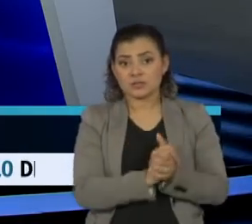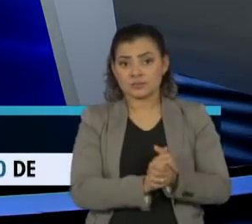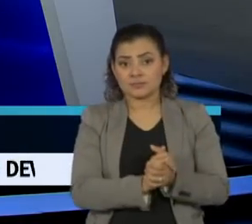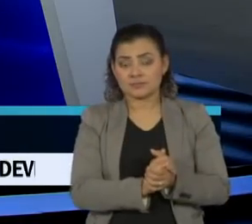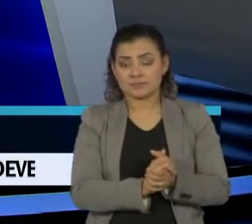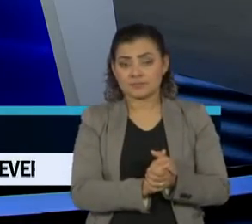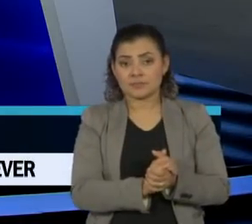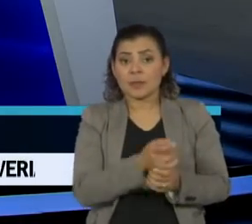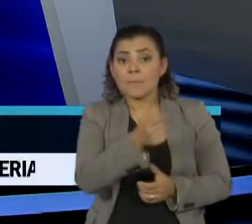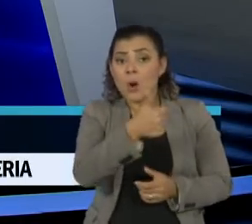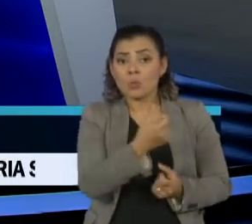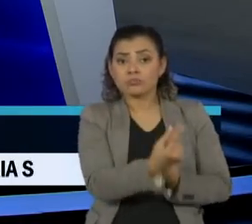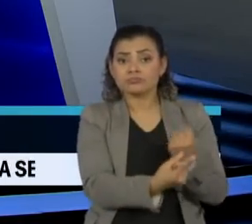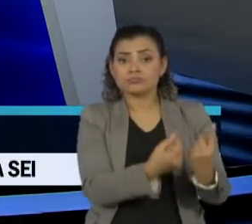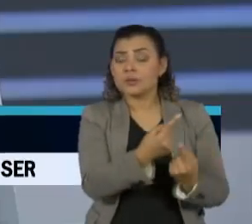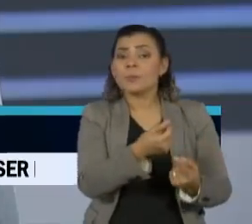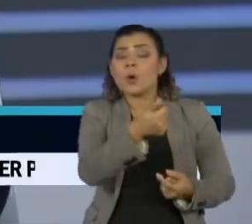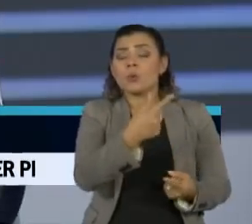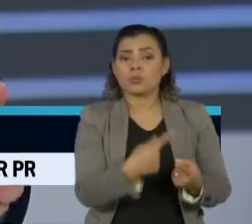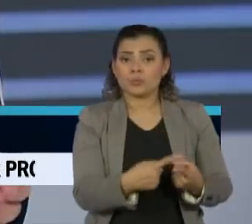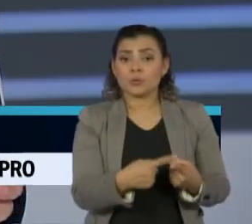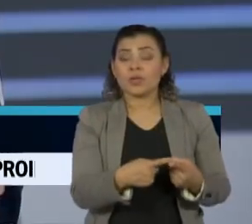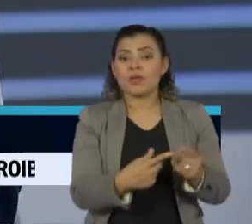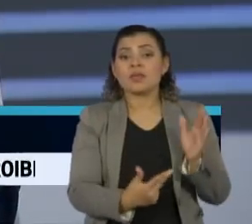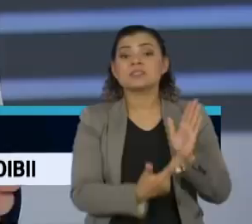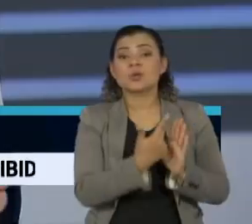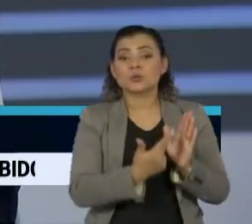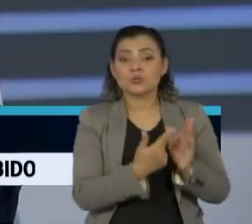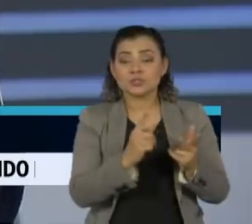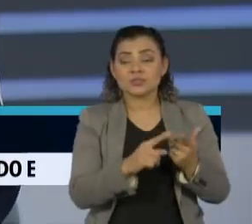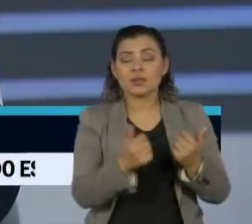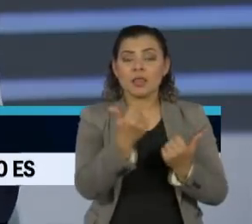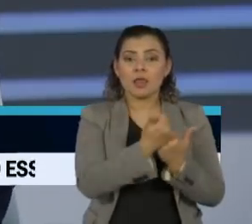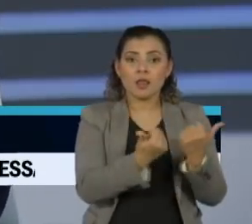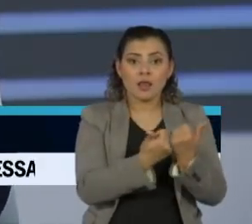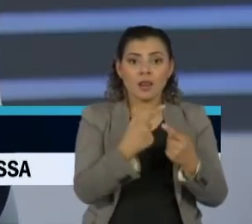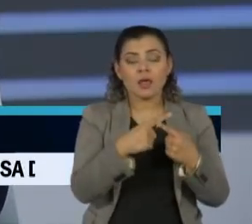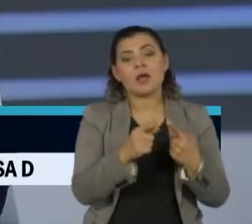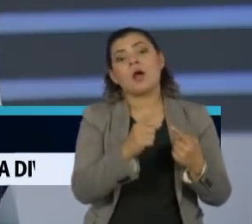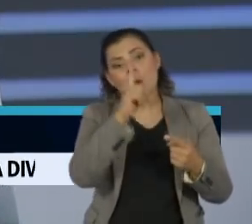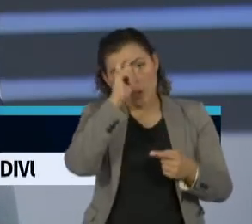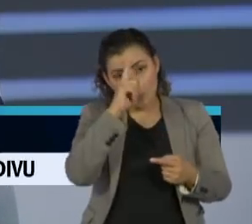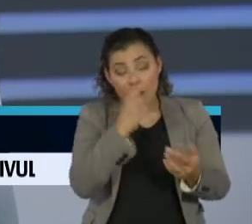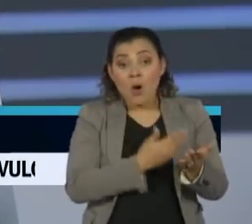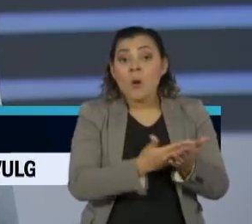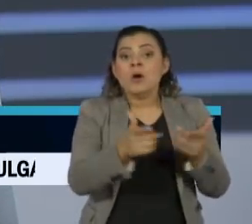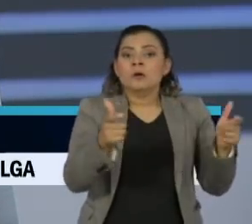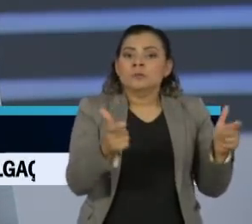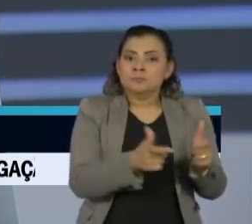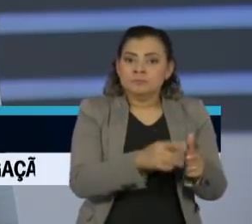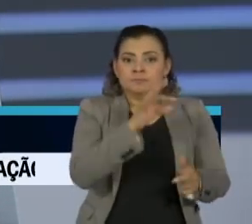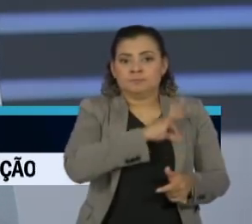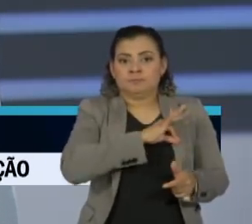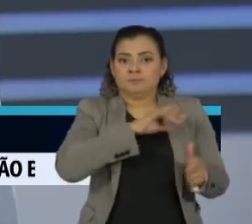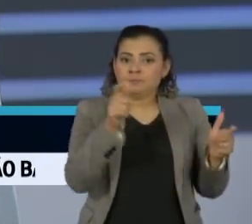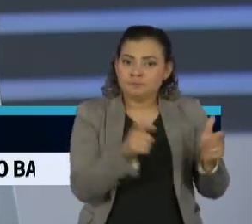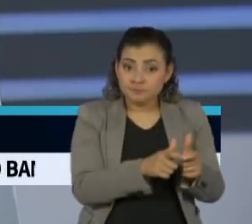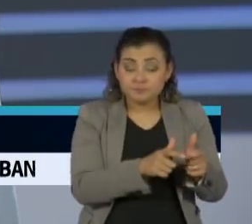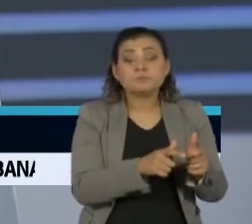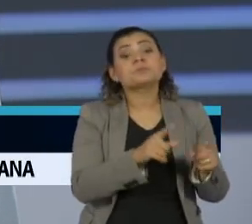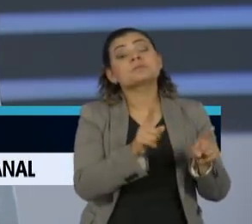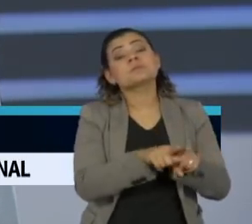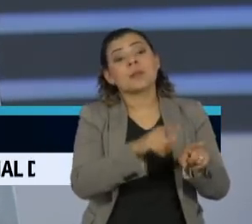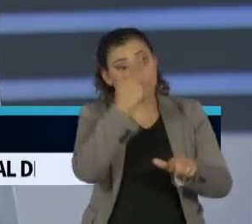estão com baixa ocupação. Por quê? As cirurgias eletivas, tanto que os hospitais começaram a reduzir o salário e dispensar